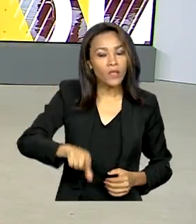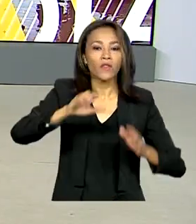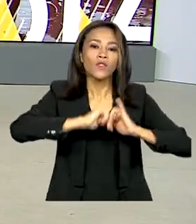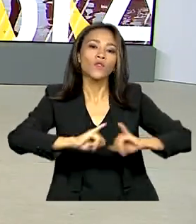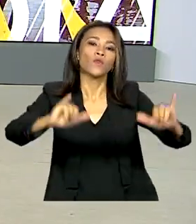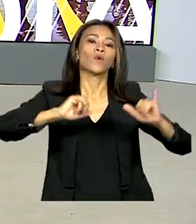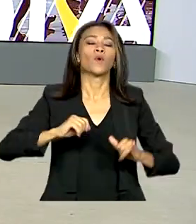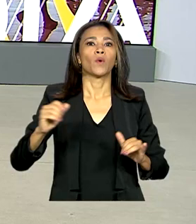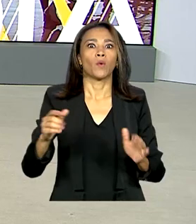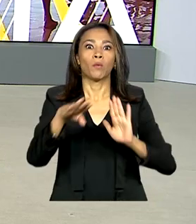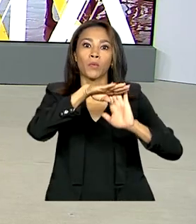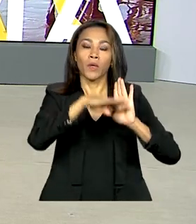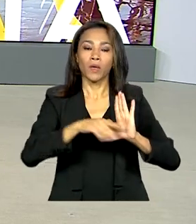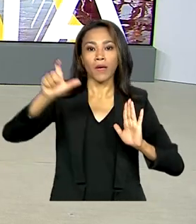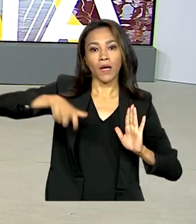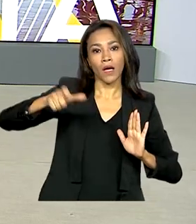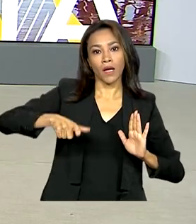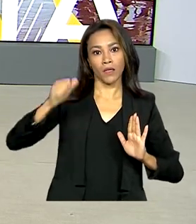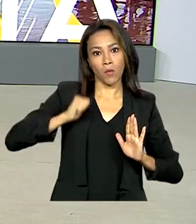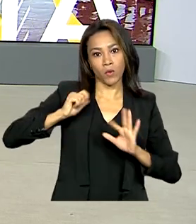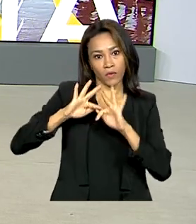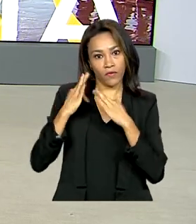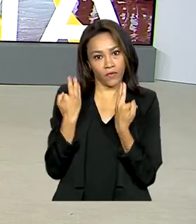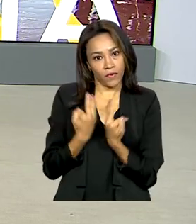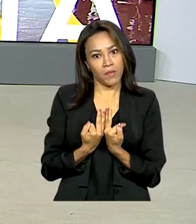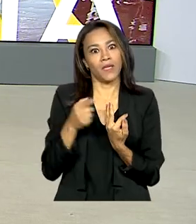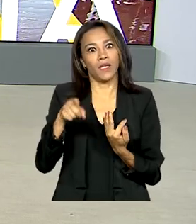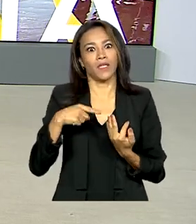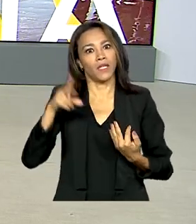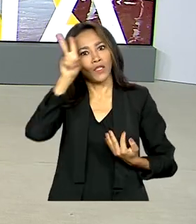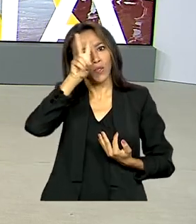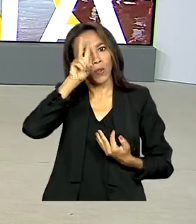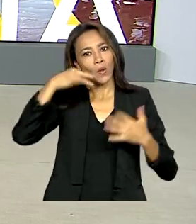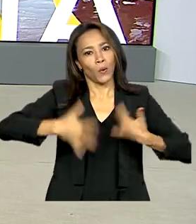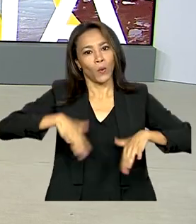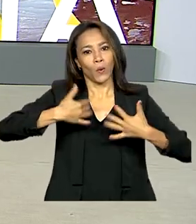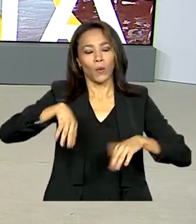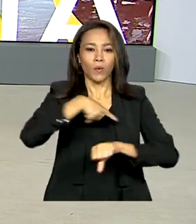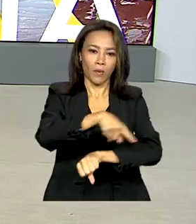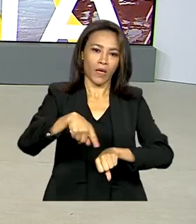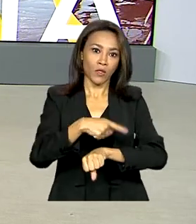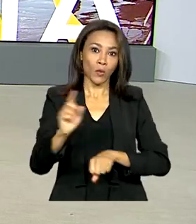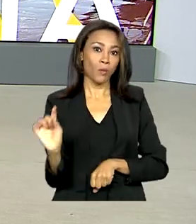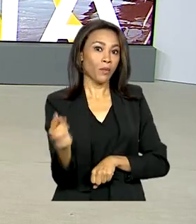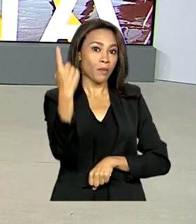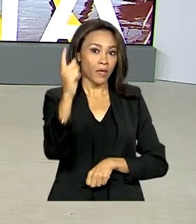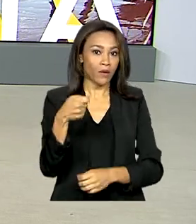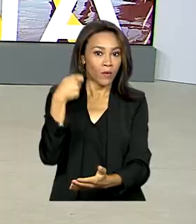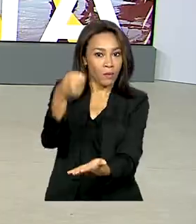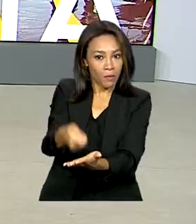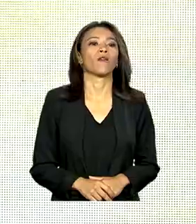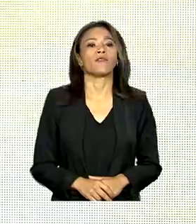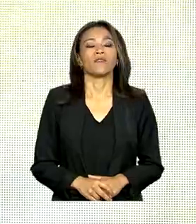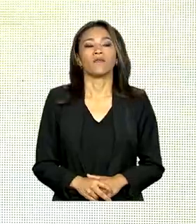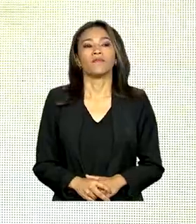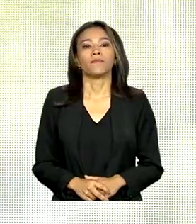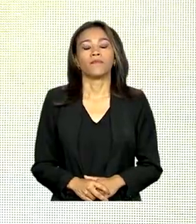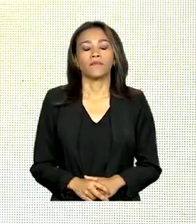maior programa de combate à fome da história do país. O primeiro pagamento já será feito no dia 20 de março.